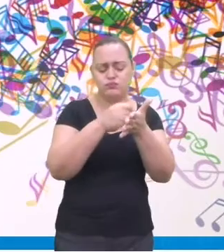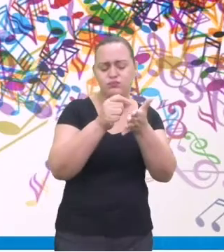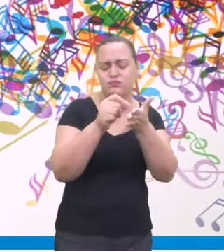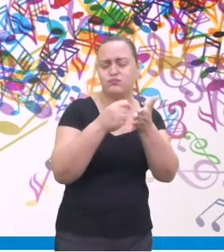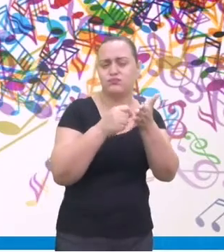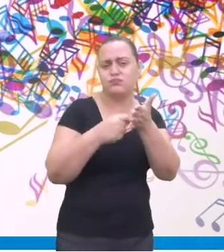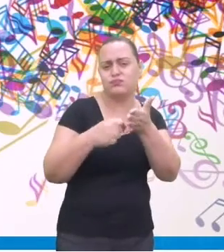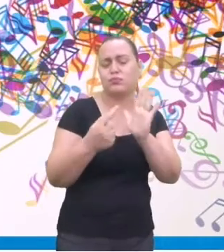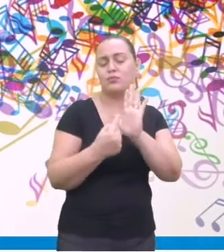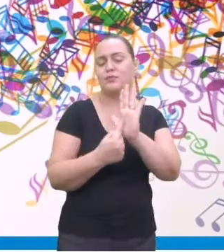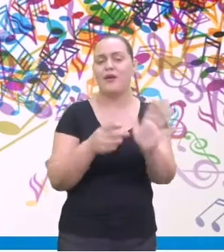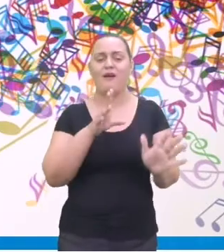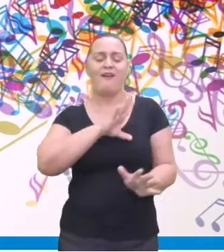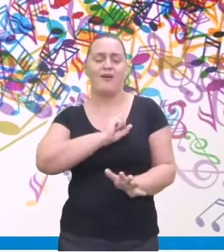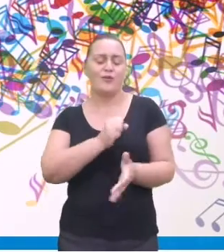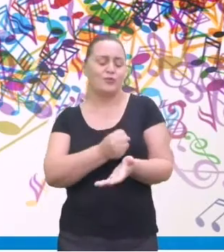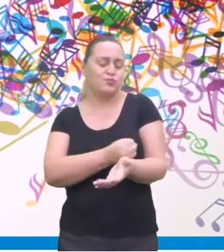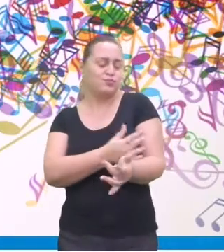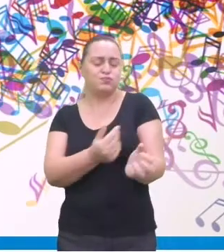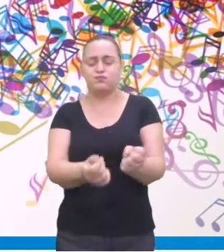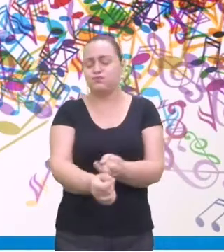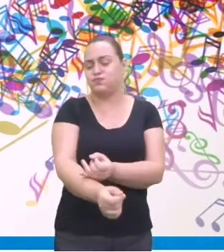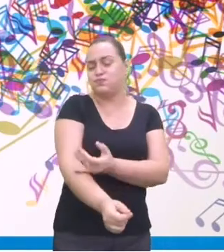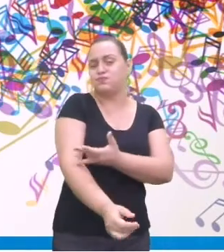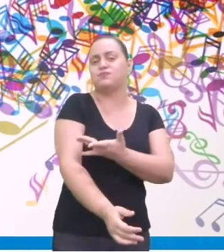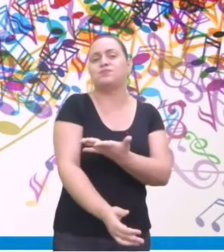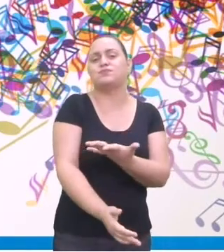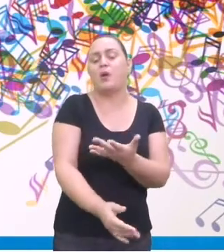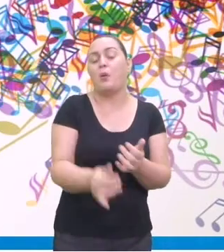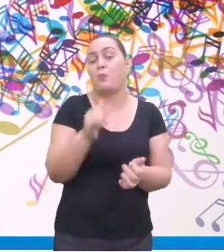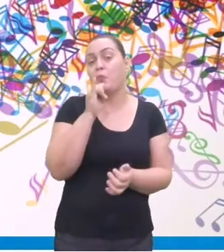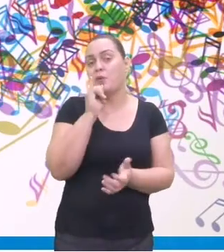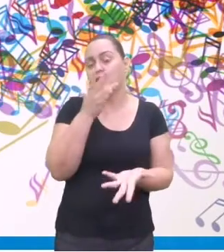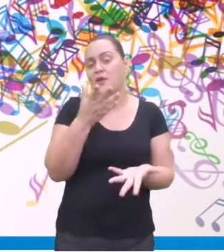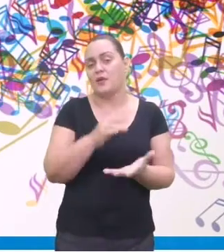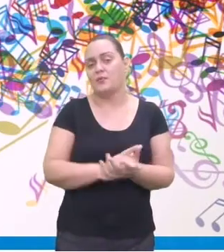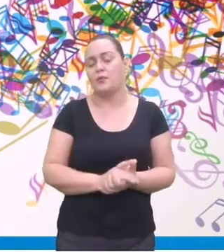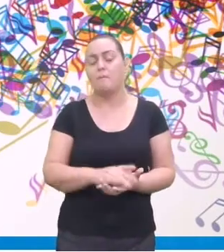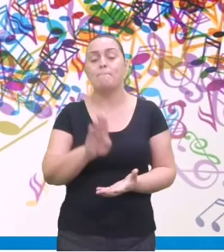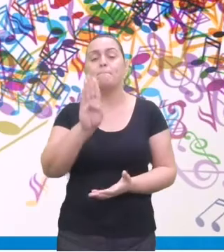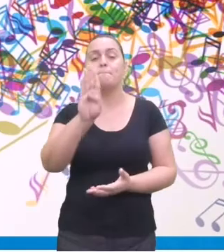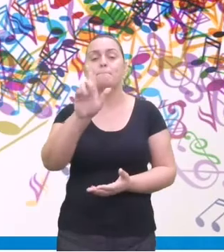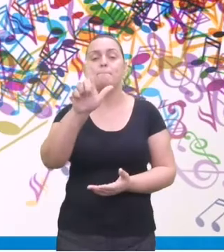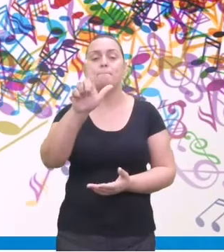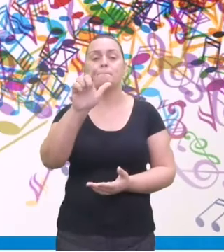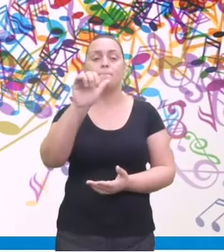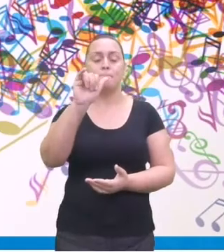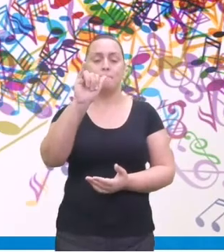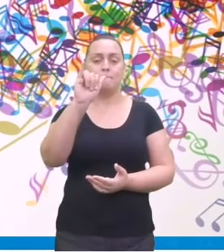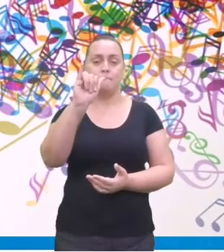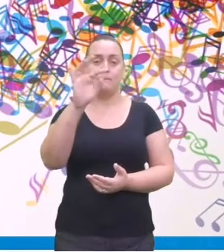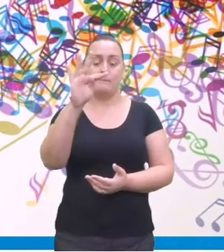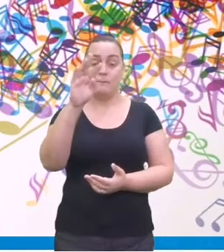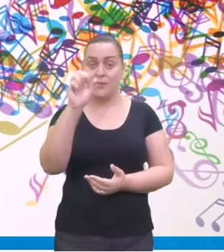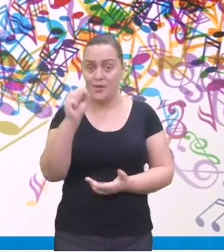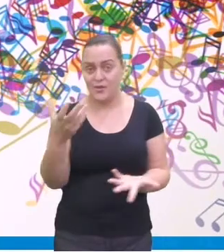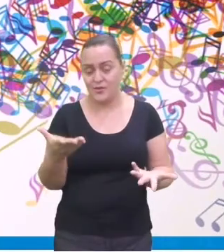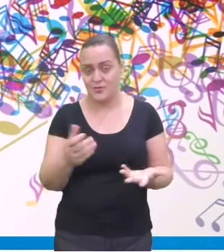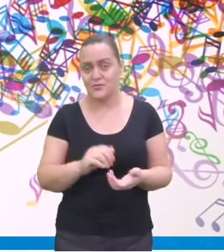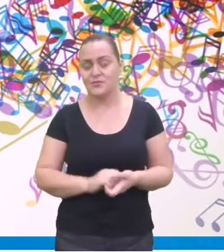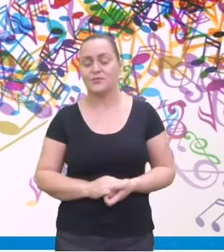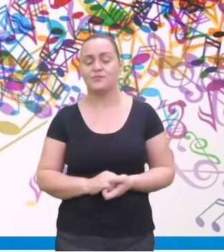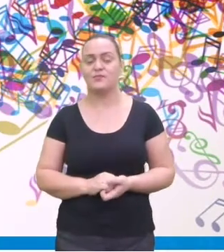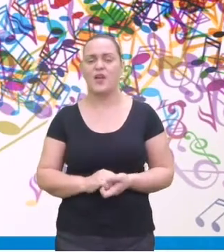Podemos destacar algumas bandas. A Blitz, Barão Vermelho, Legião Urbana, Kid de Abelha, Titãs, o Traje